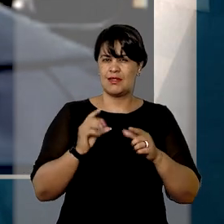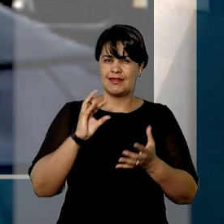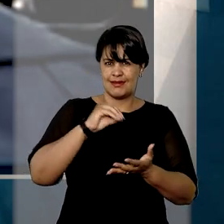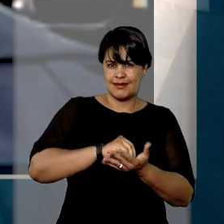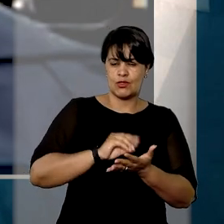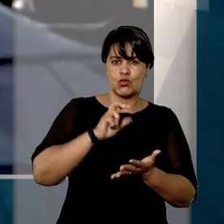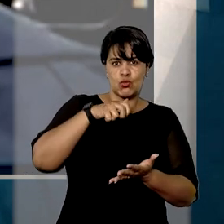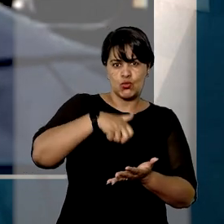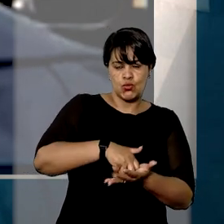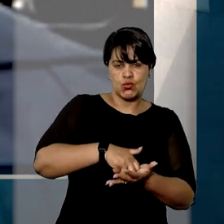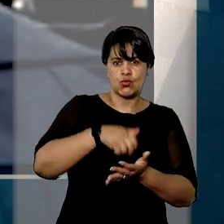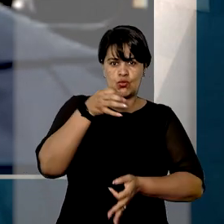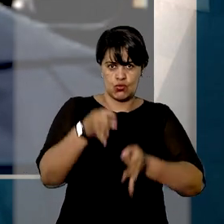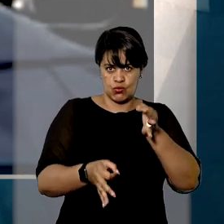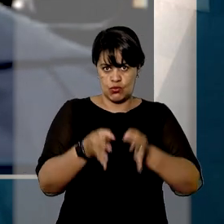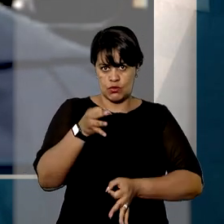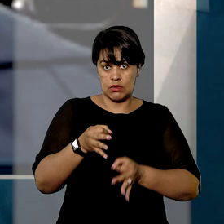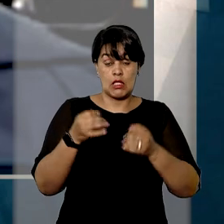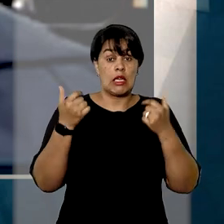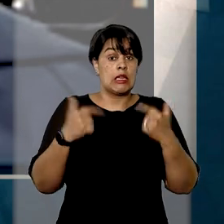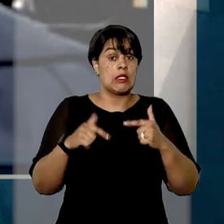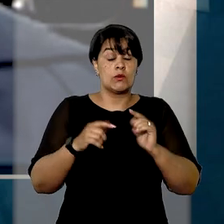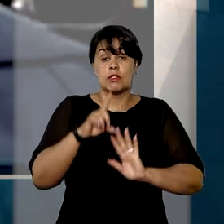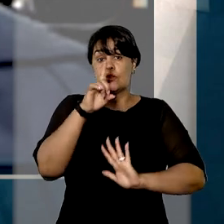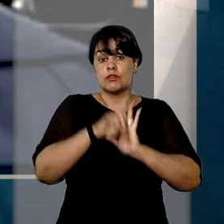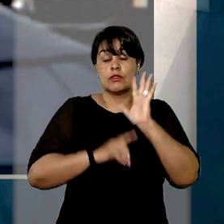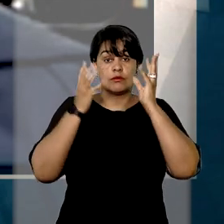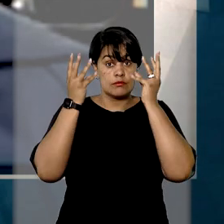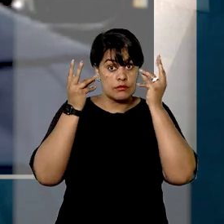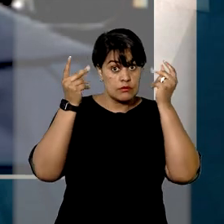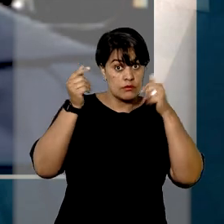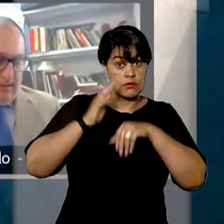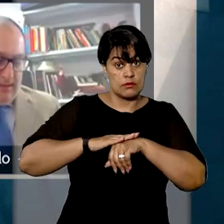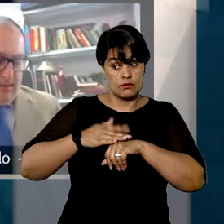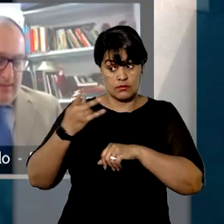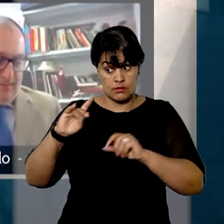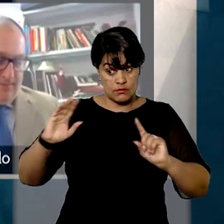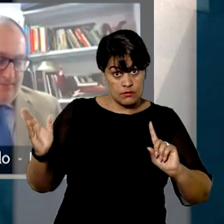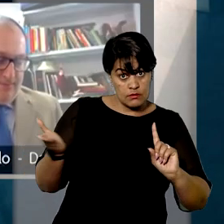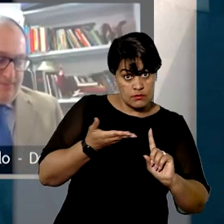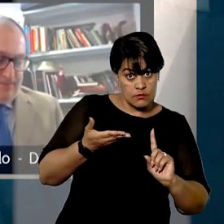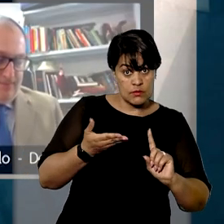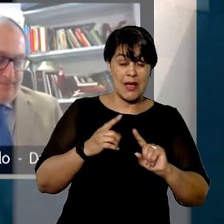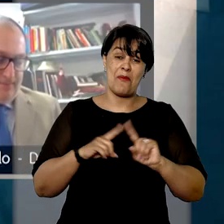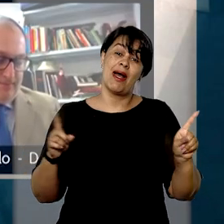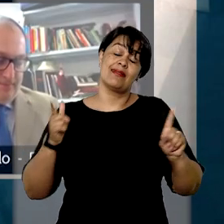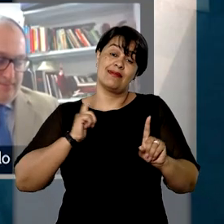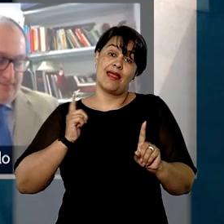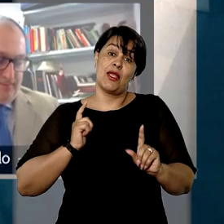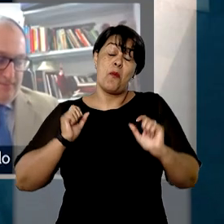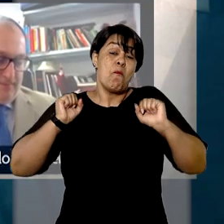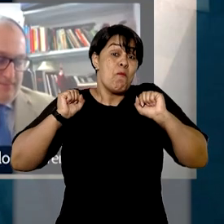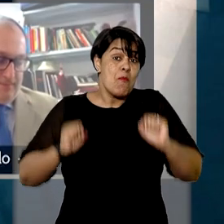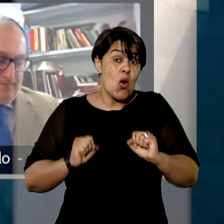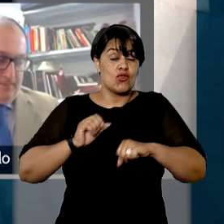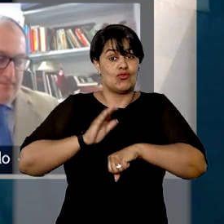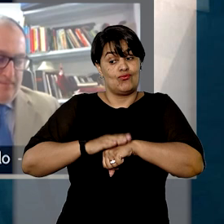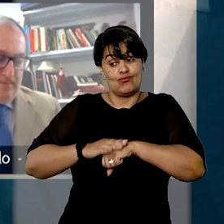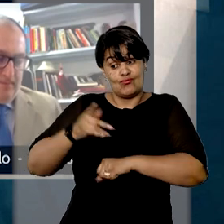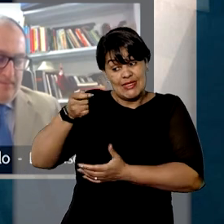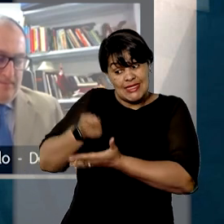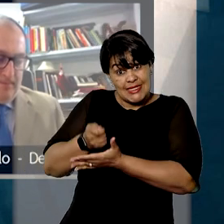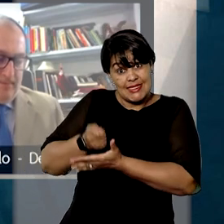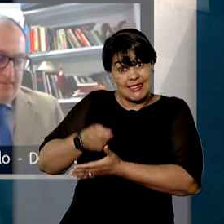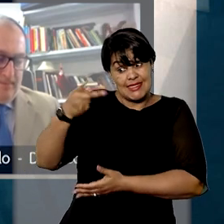justiça penal consensual, embora não haja direito subjetivo do réu, há um poder-dever do titular da ação